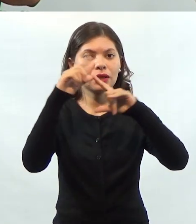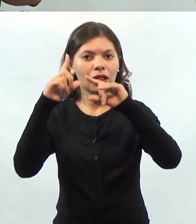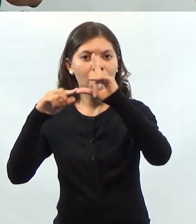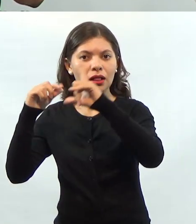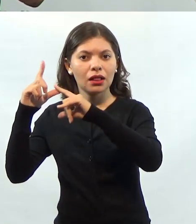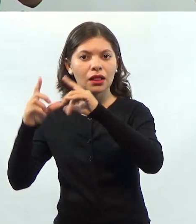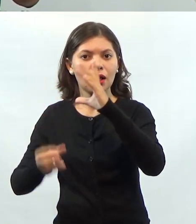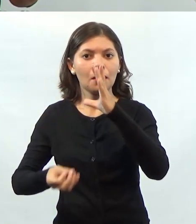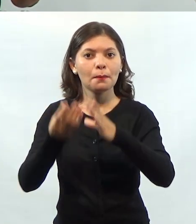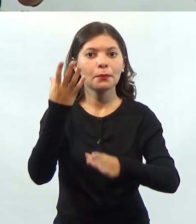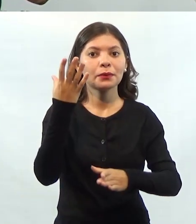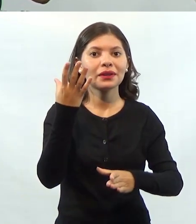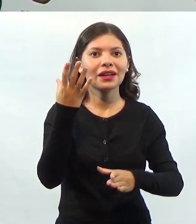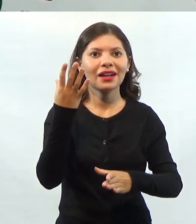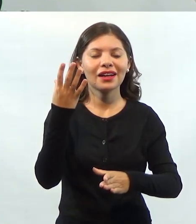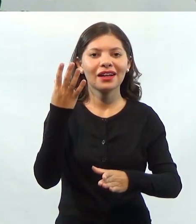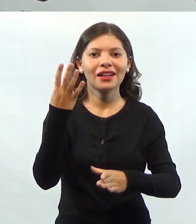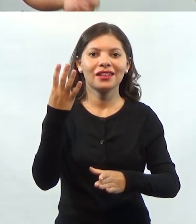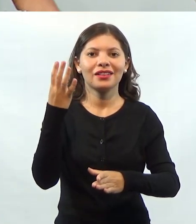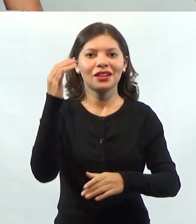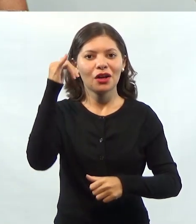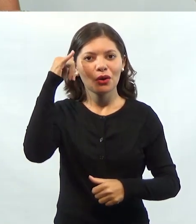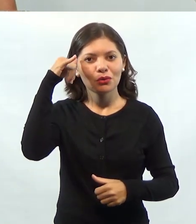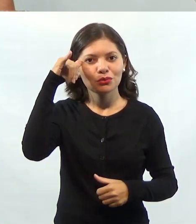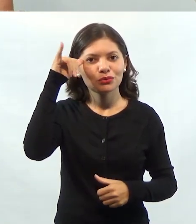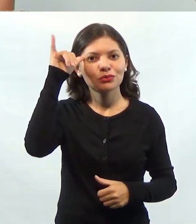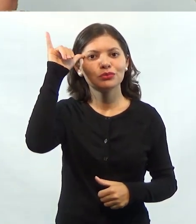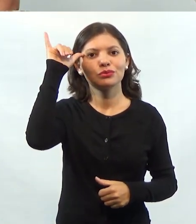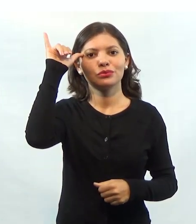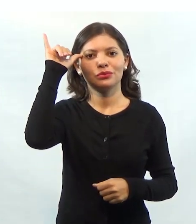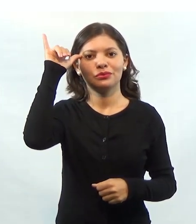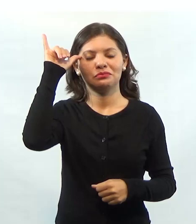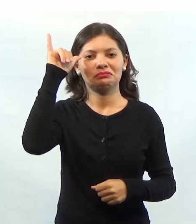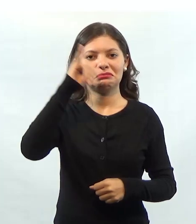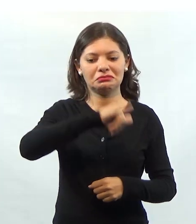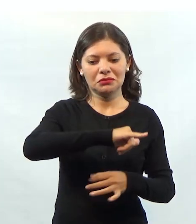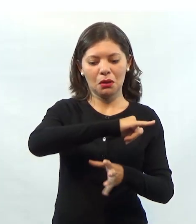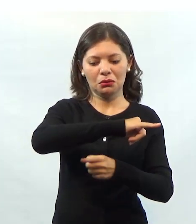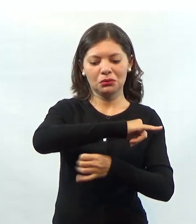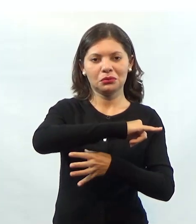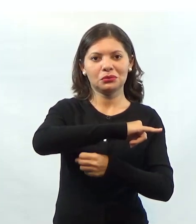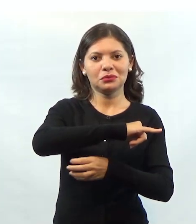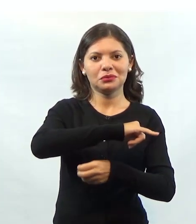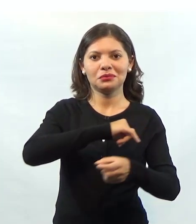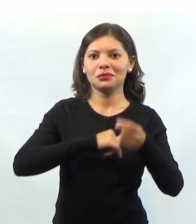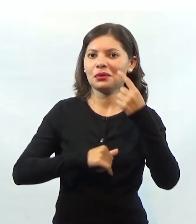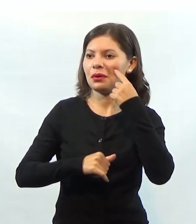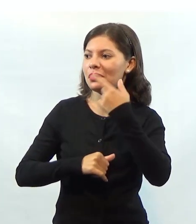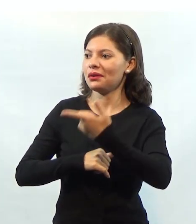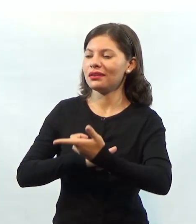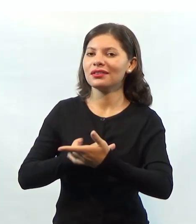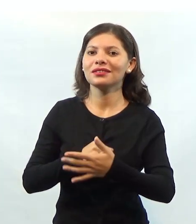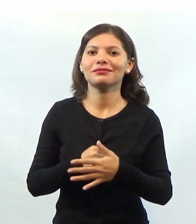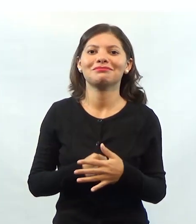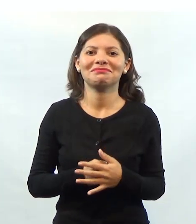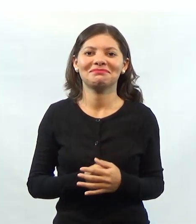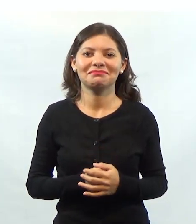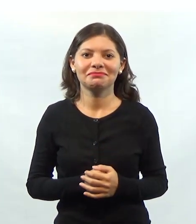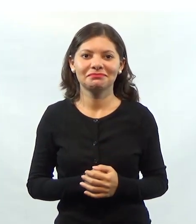estrela se transformar num produto vaca leiteira. Aqui nós temos um produto vaca leiteira,